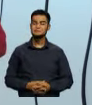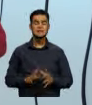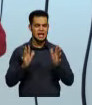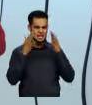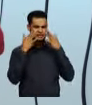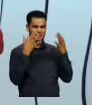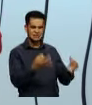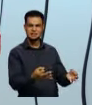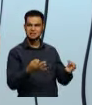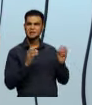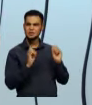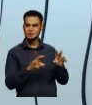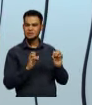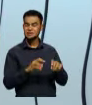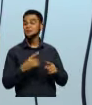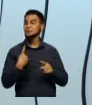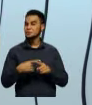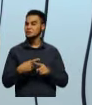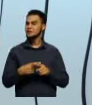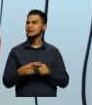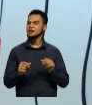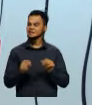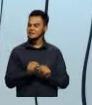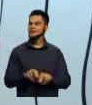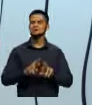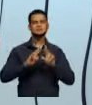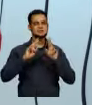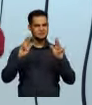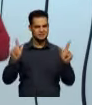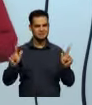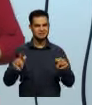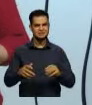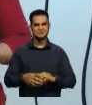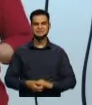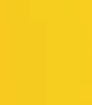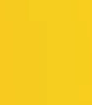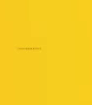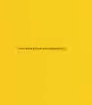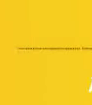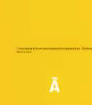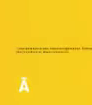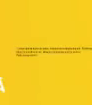educação, pois ela faz a diferença. Música